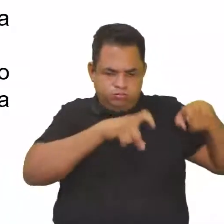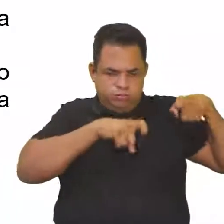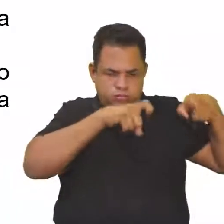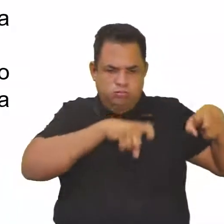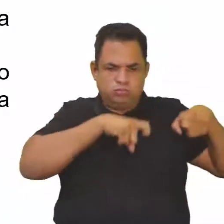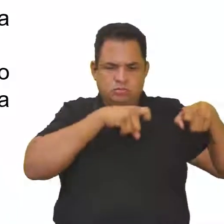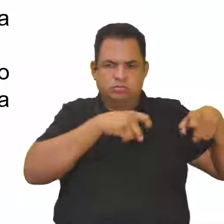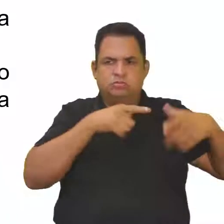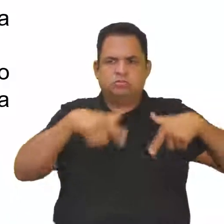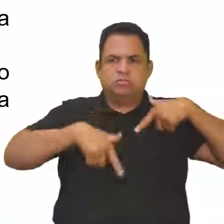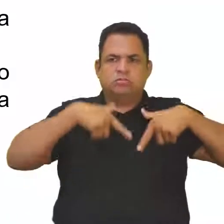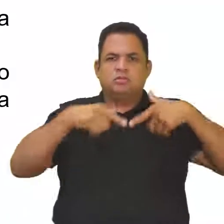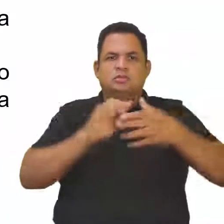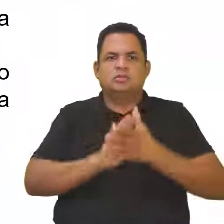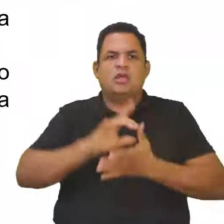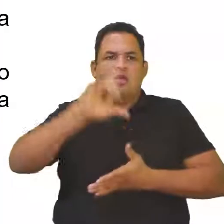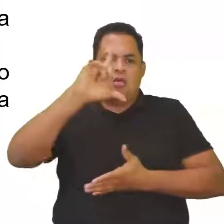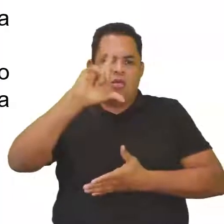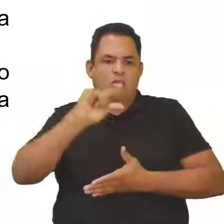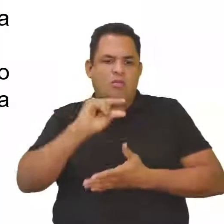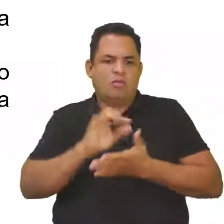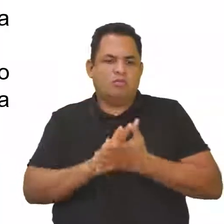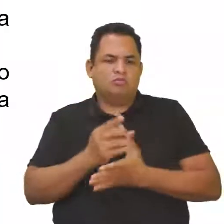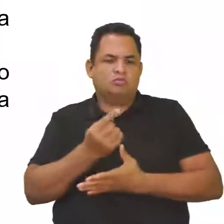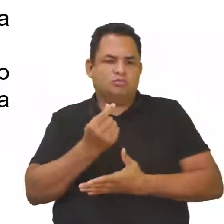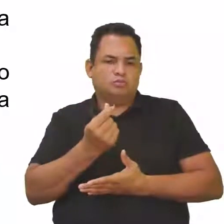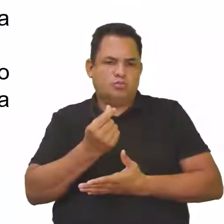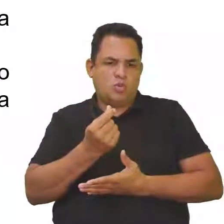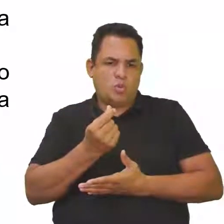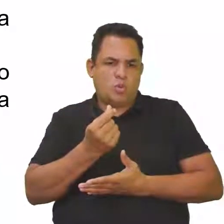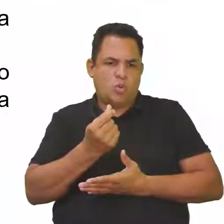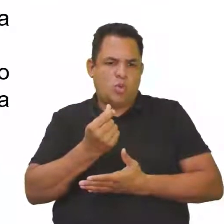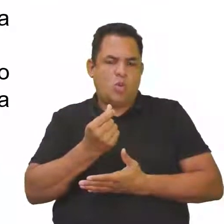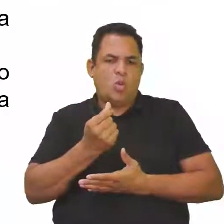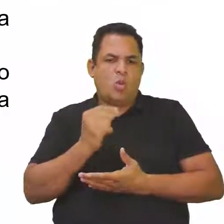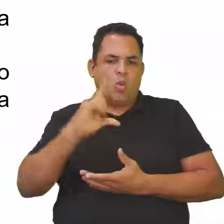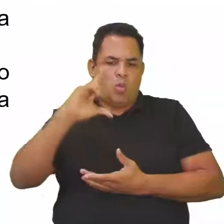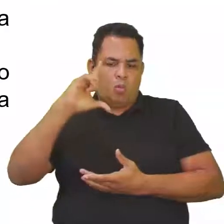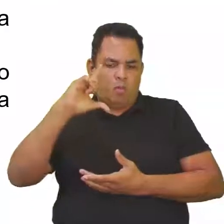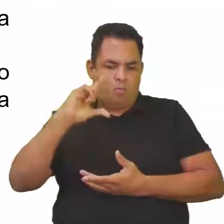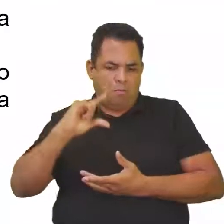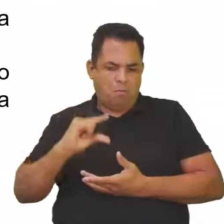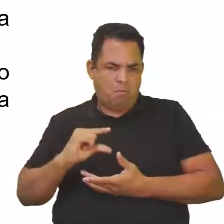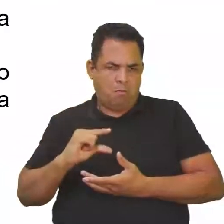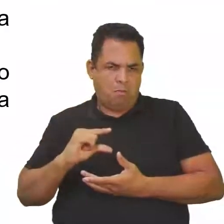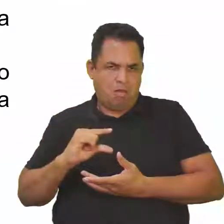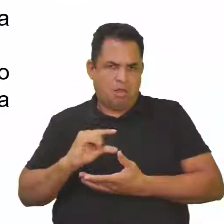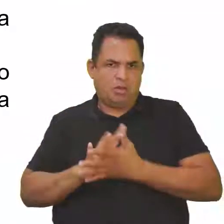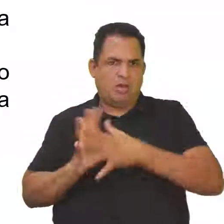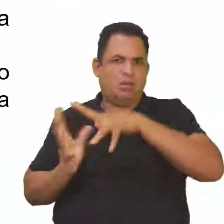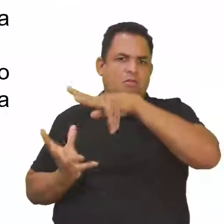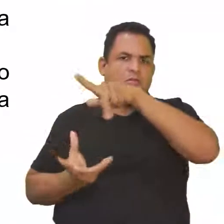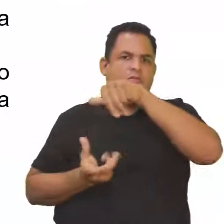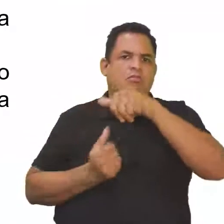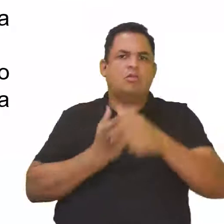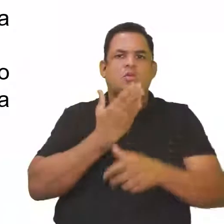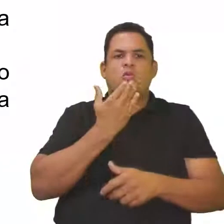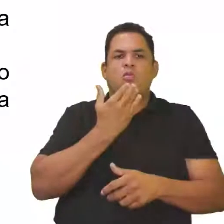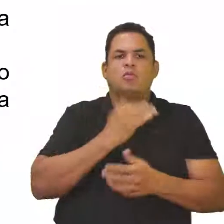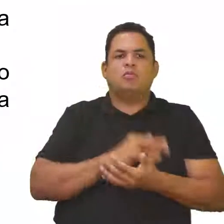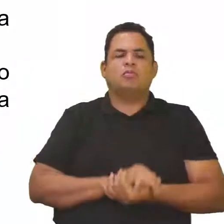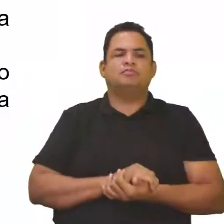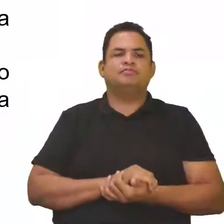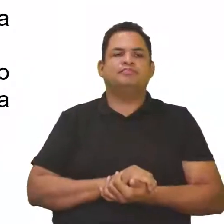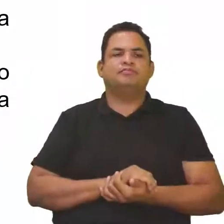e barateiam o preço dos alimentos no mundo. Bom, a gente já observou, principalmente